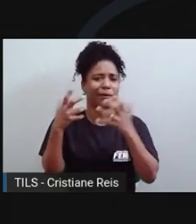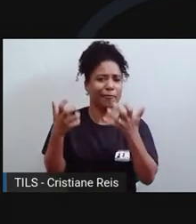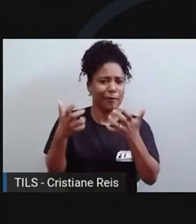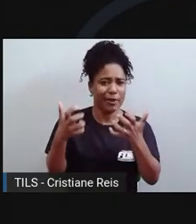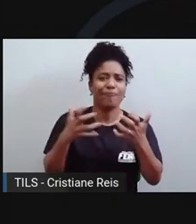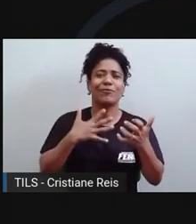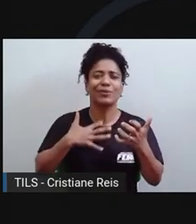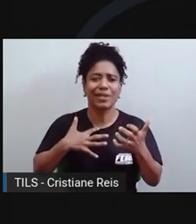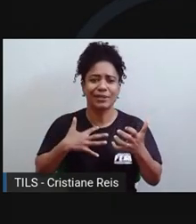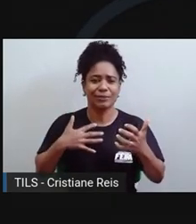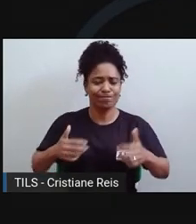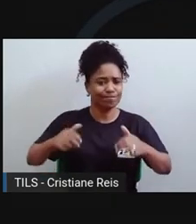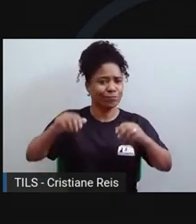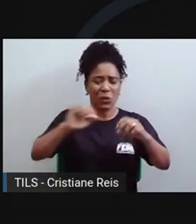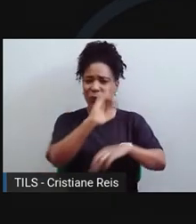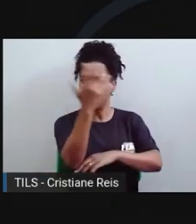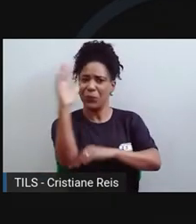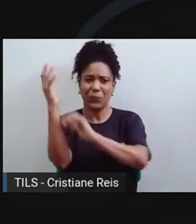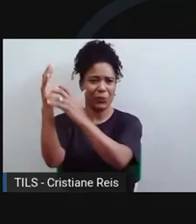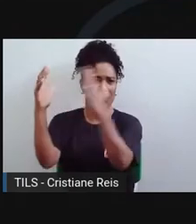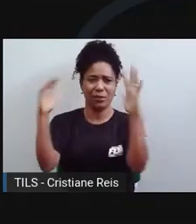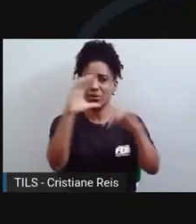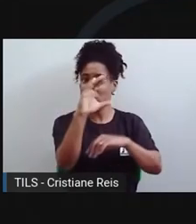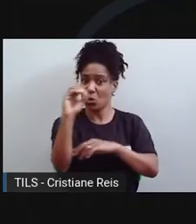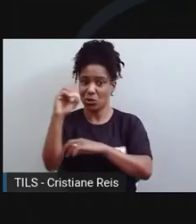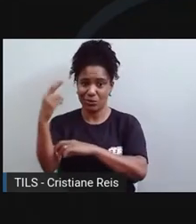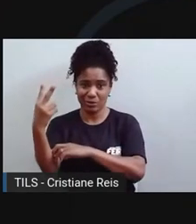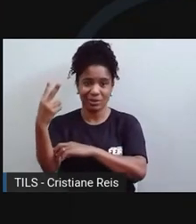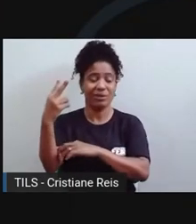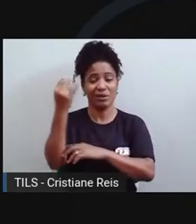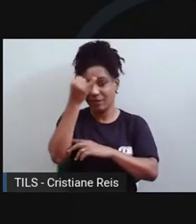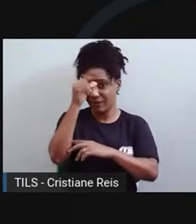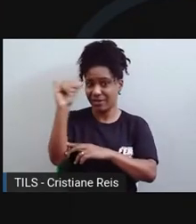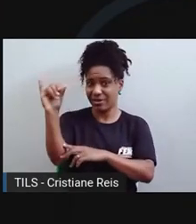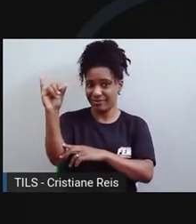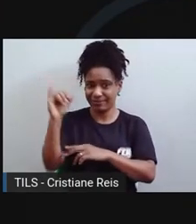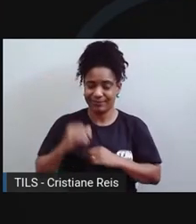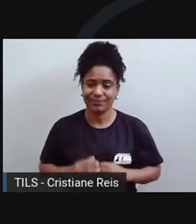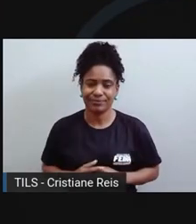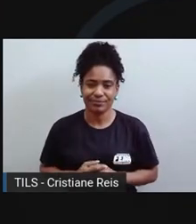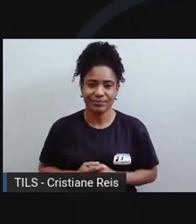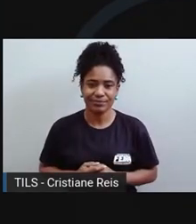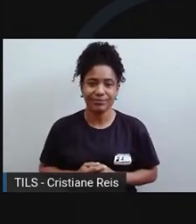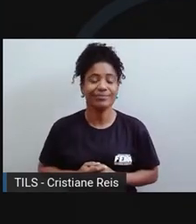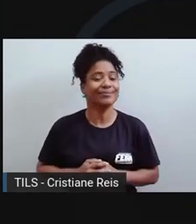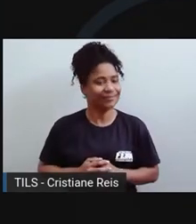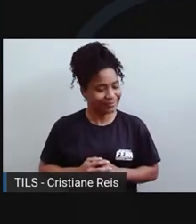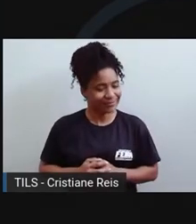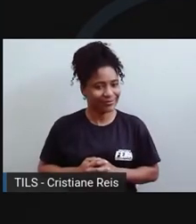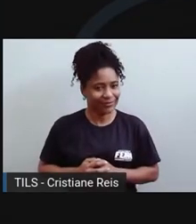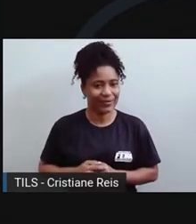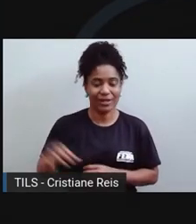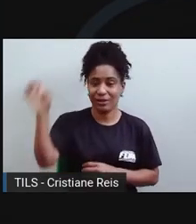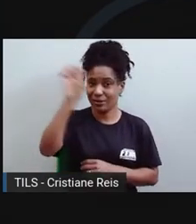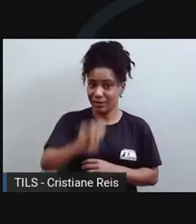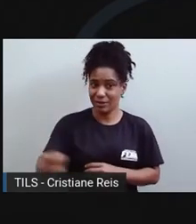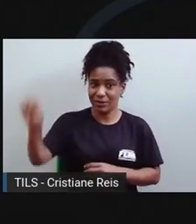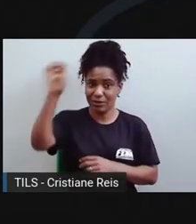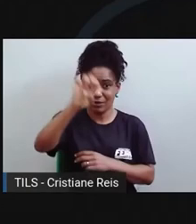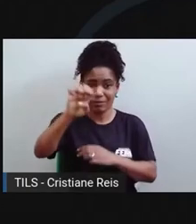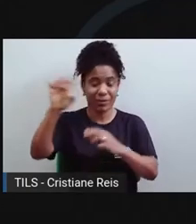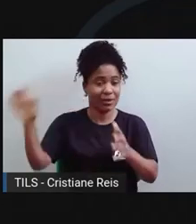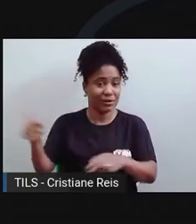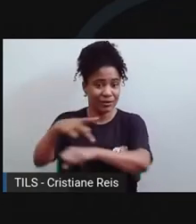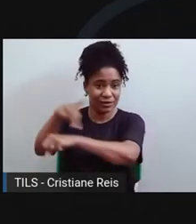neutras em carbono nas próximas décadas. A União Europeia, por exemplo, propôs políticas destinadas aos setores de